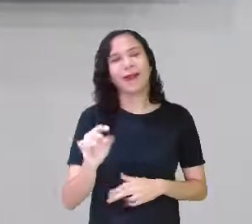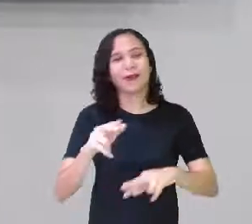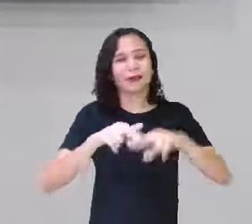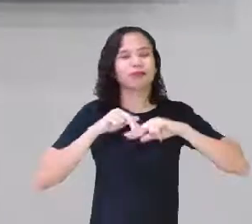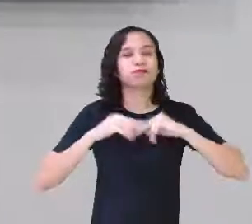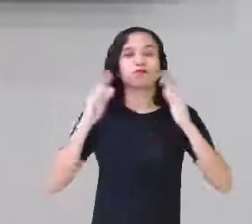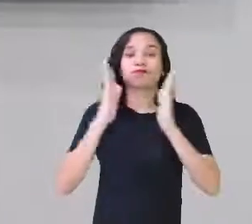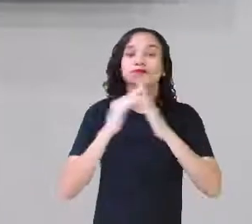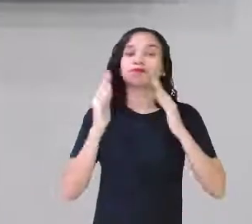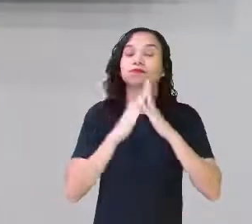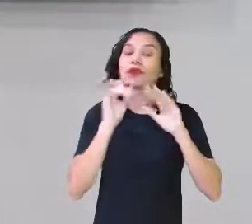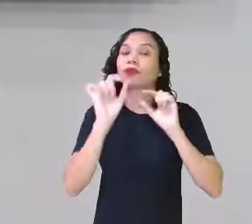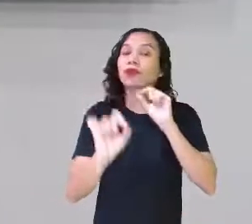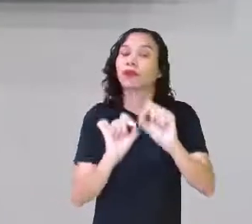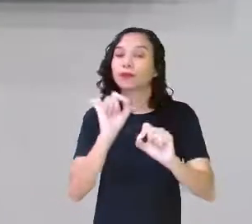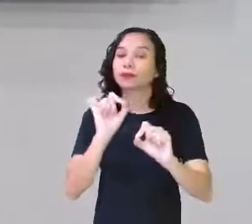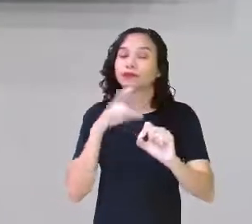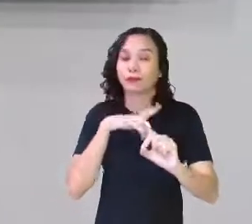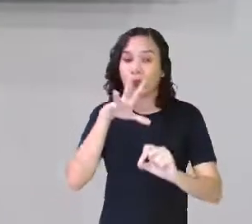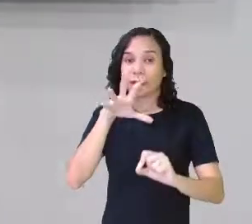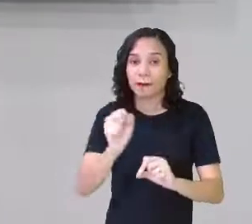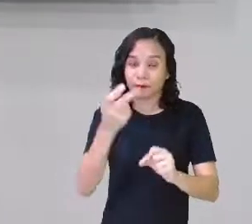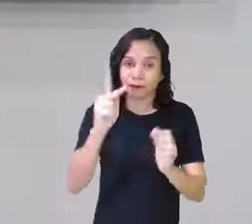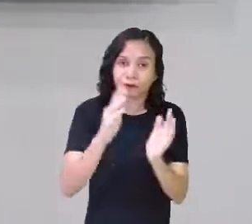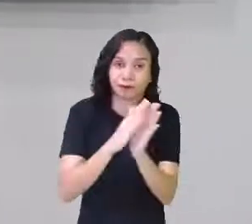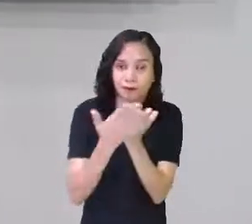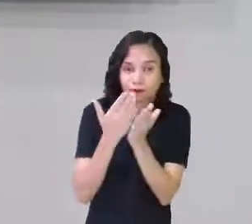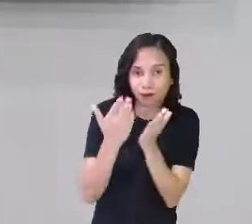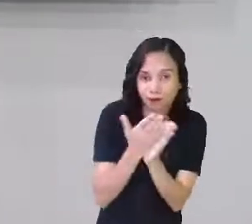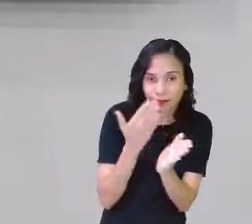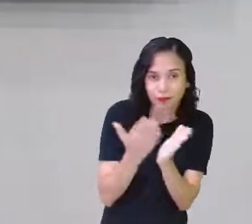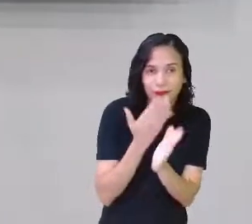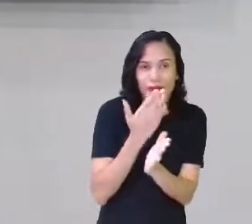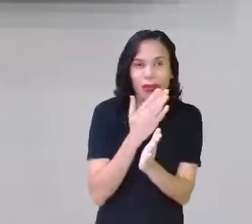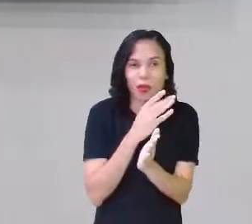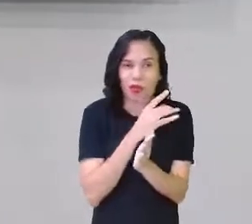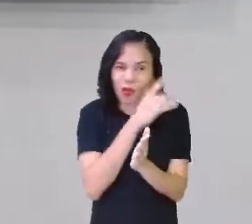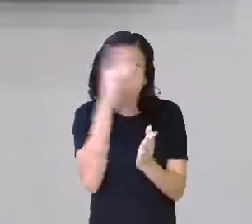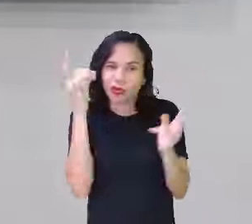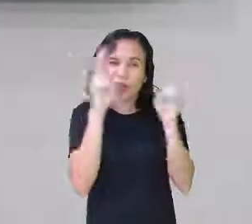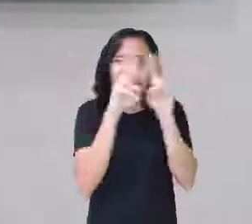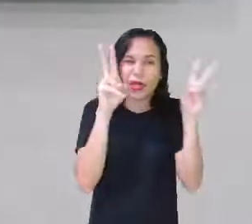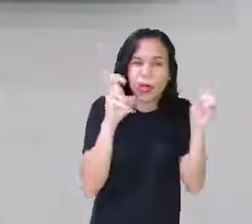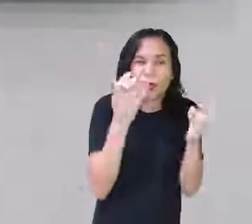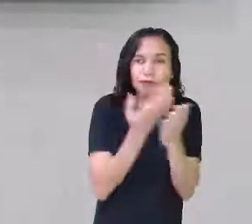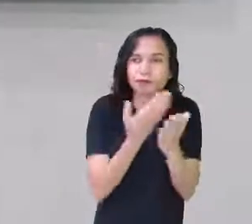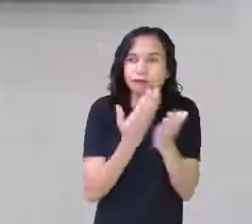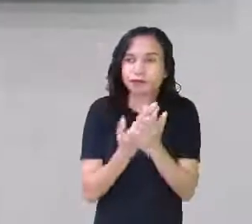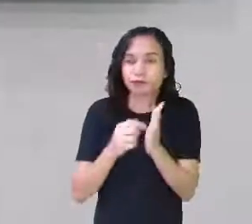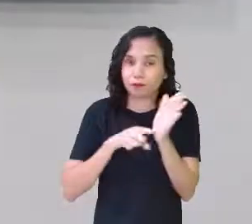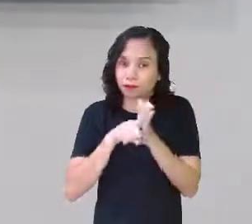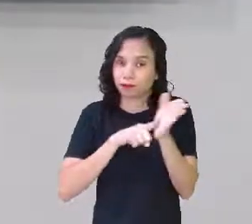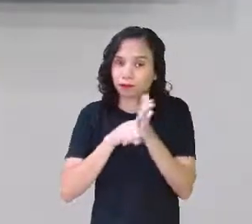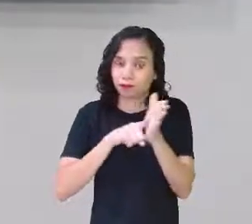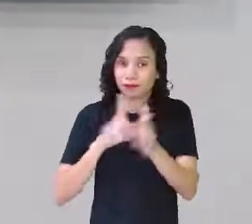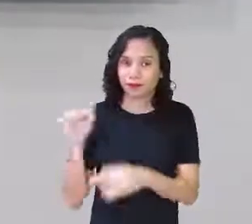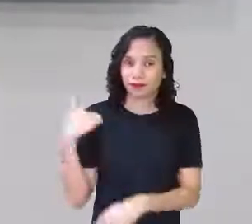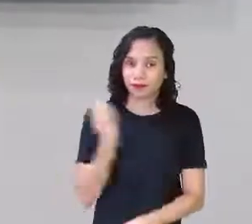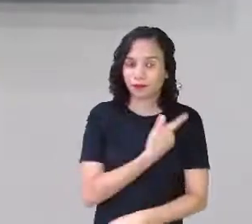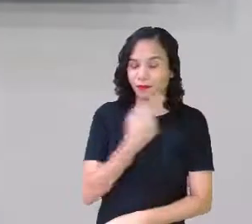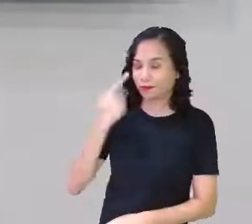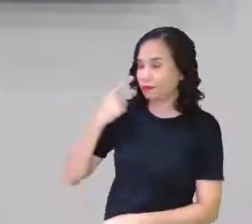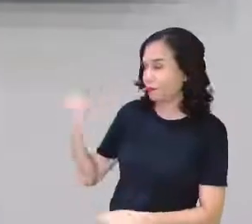Vou pedir uma coisinha para vocês. Pega o teu caderno, com aquela datinha, com o tema da aula. Fale essa pesquisa para a gente.